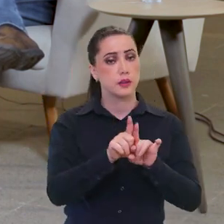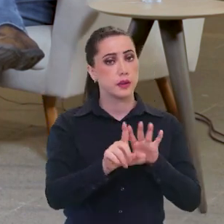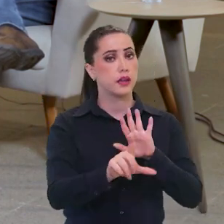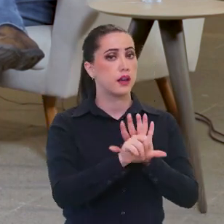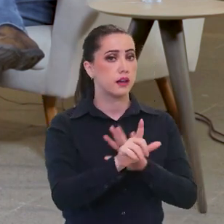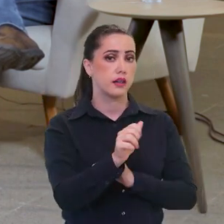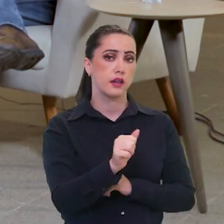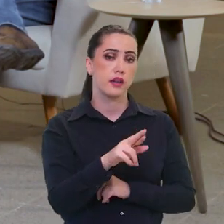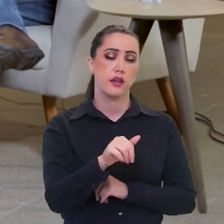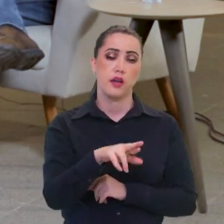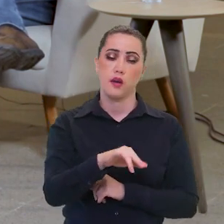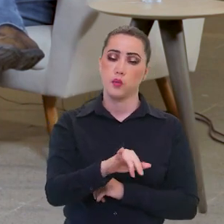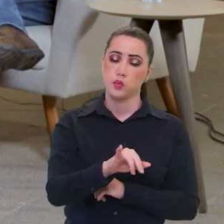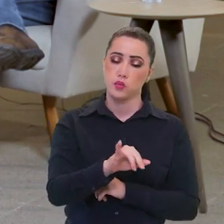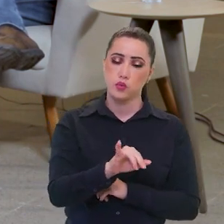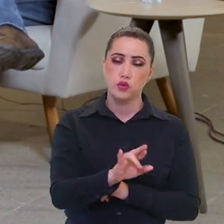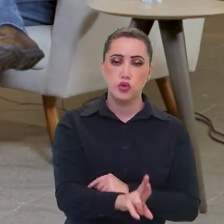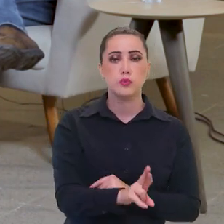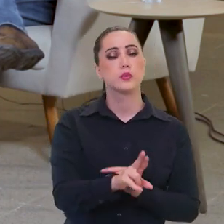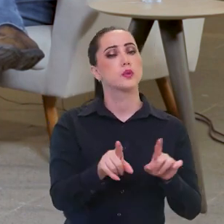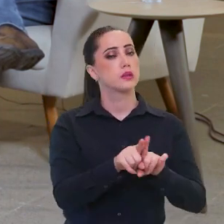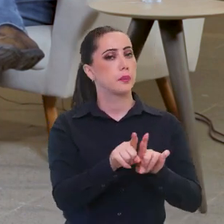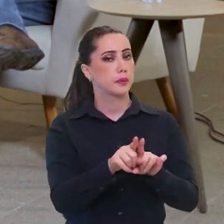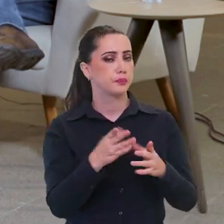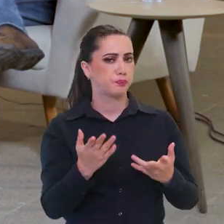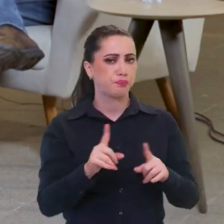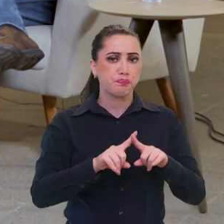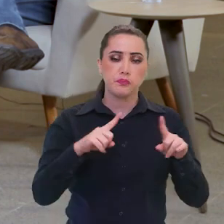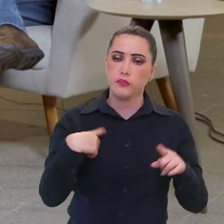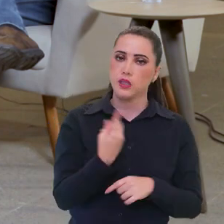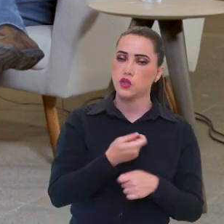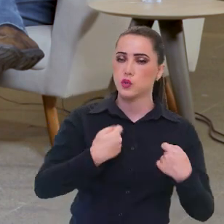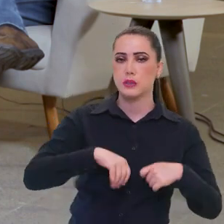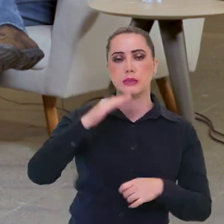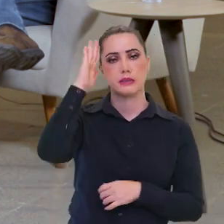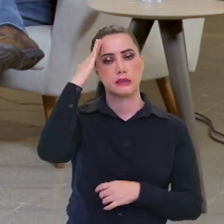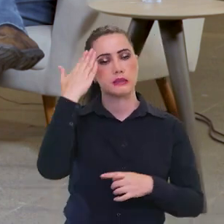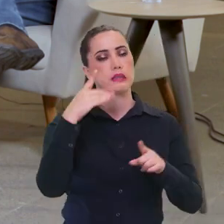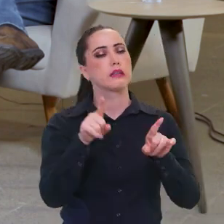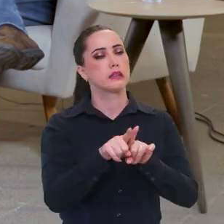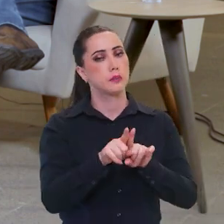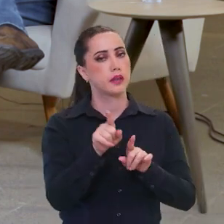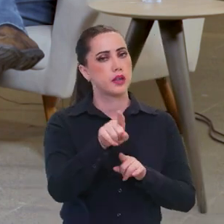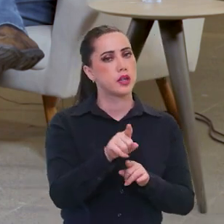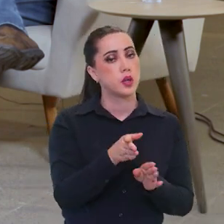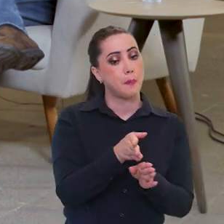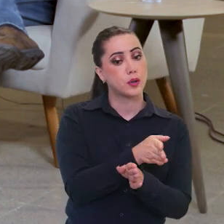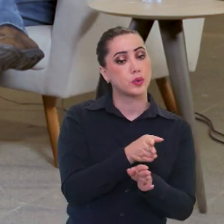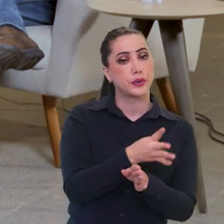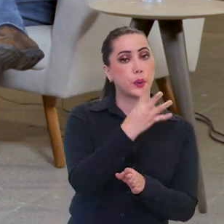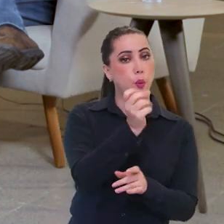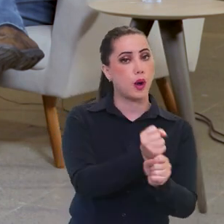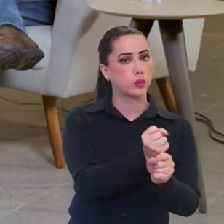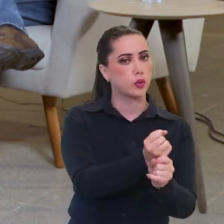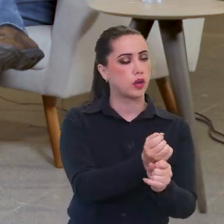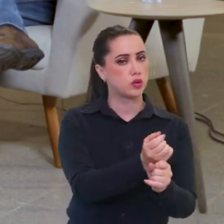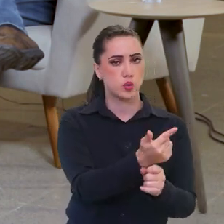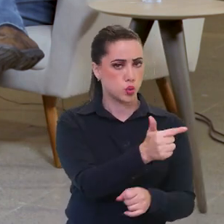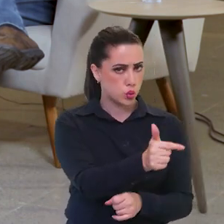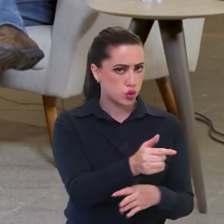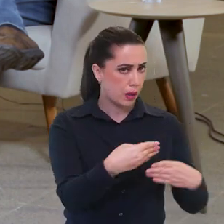Então, na verdade, é isso. Mas é preciso também entender que nós passamos quatro anos sem Ministério e com